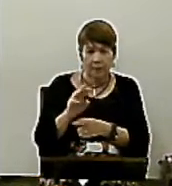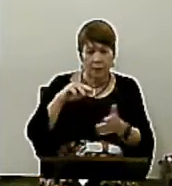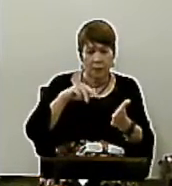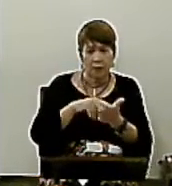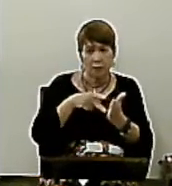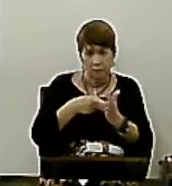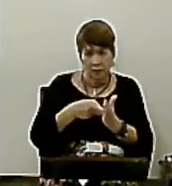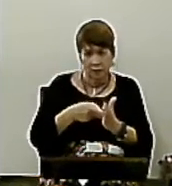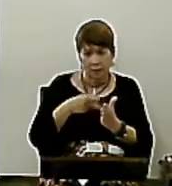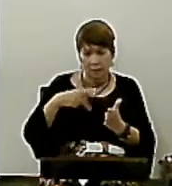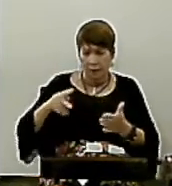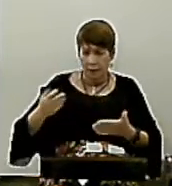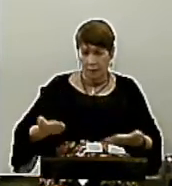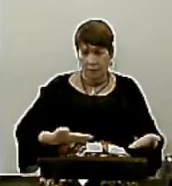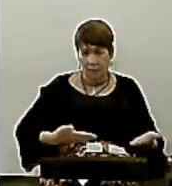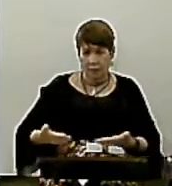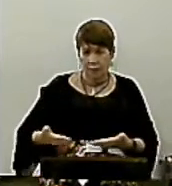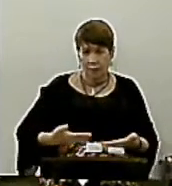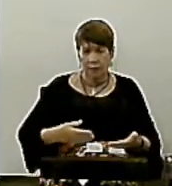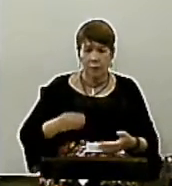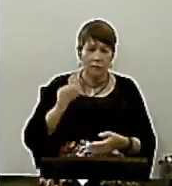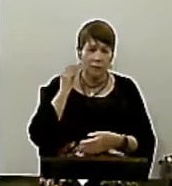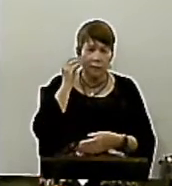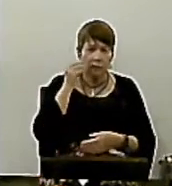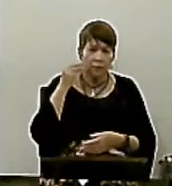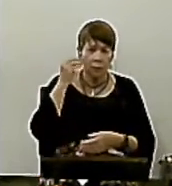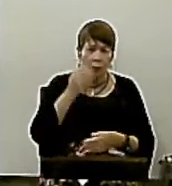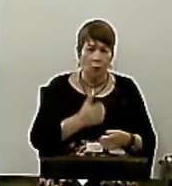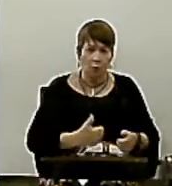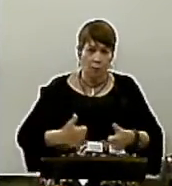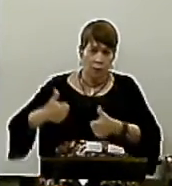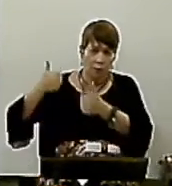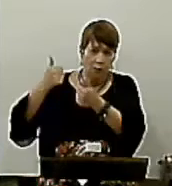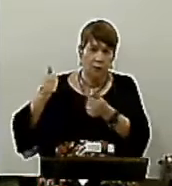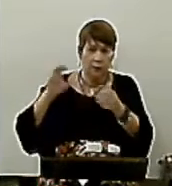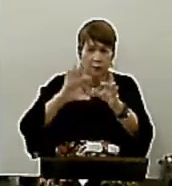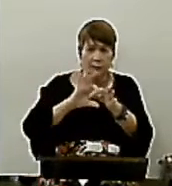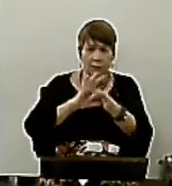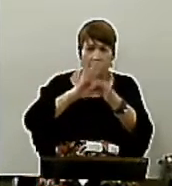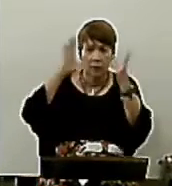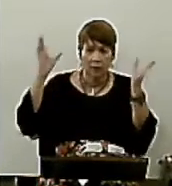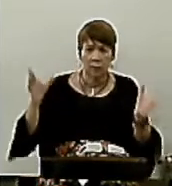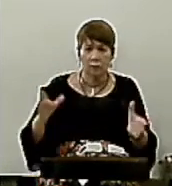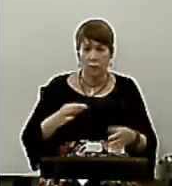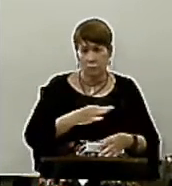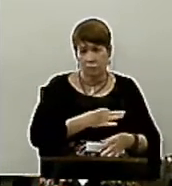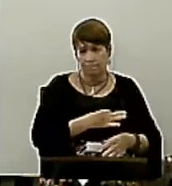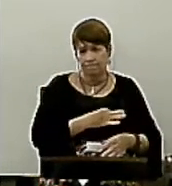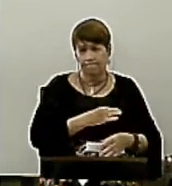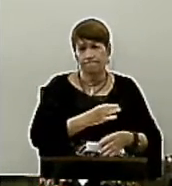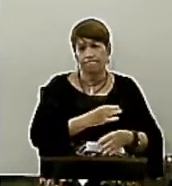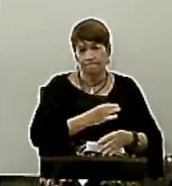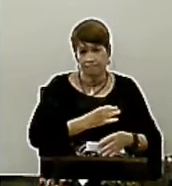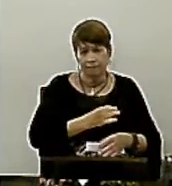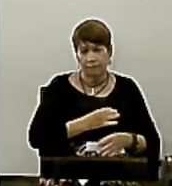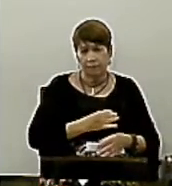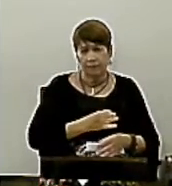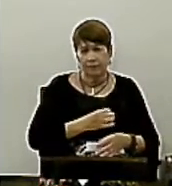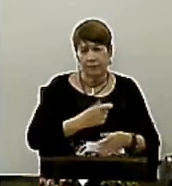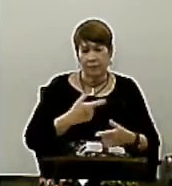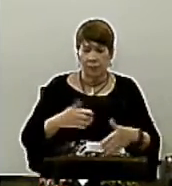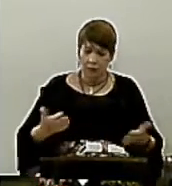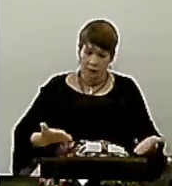De Deus Diz que nós Experimentamos O melhor Da nossa liberdade Quando Voluntariamente Resolvemos